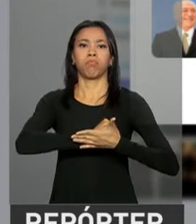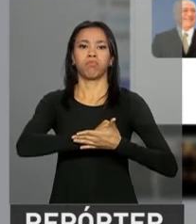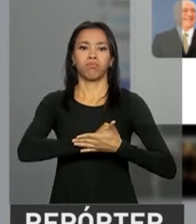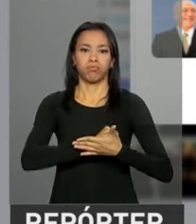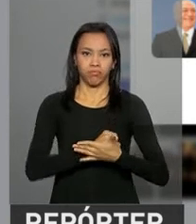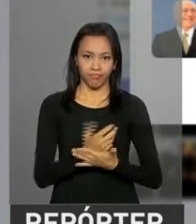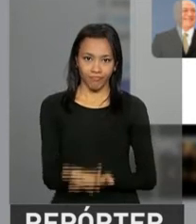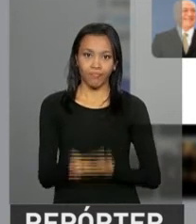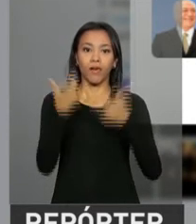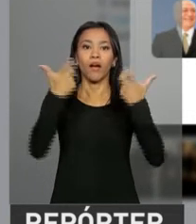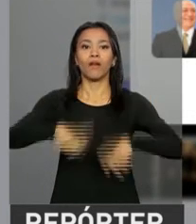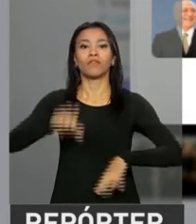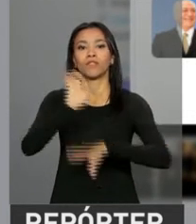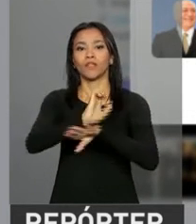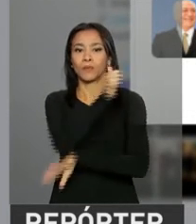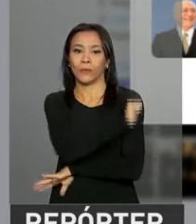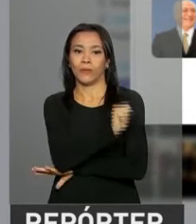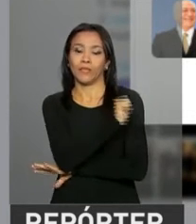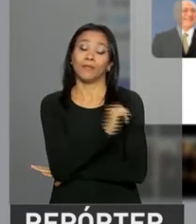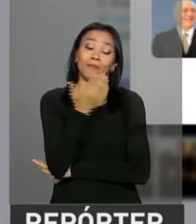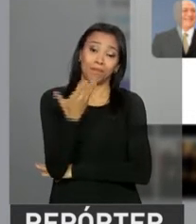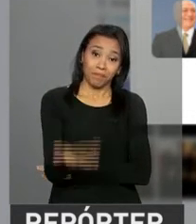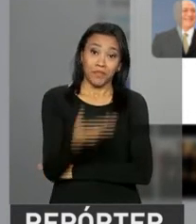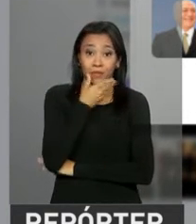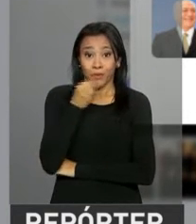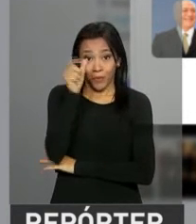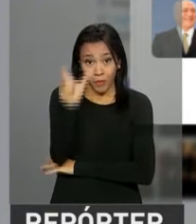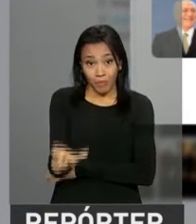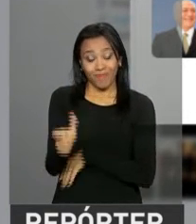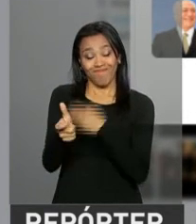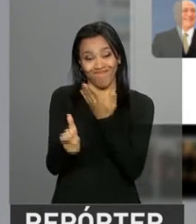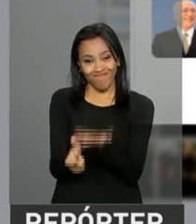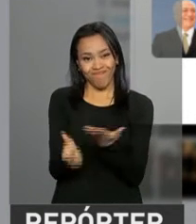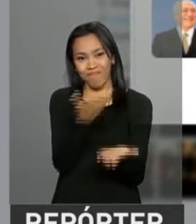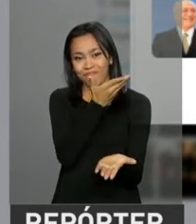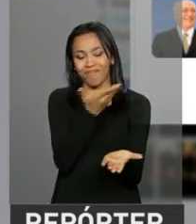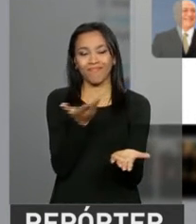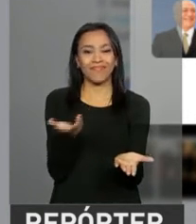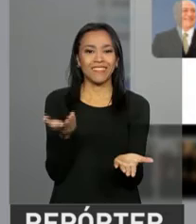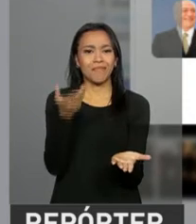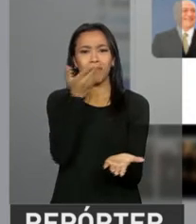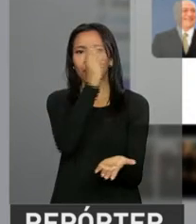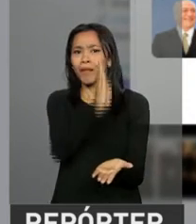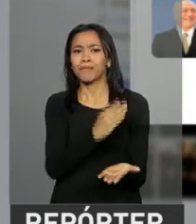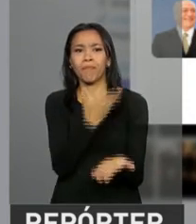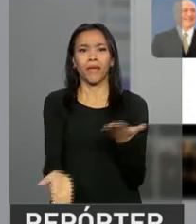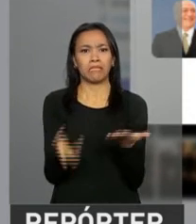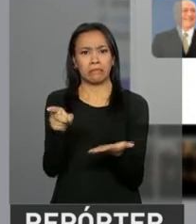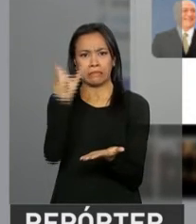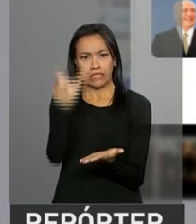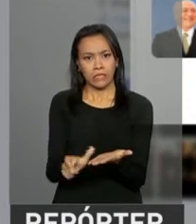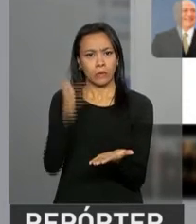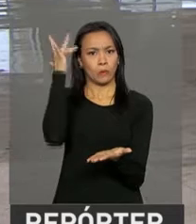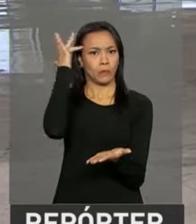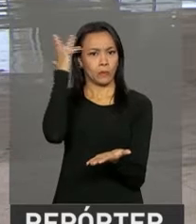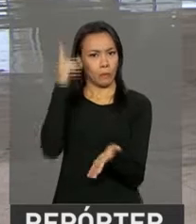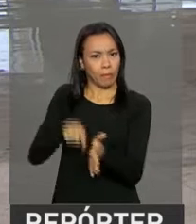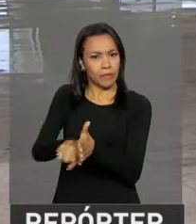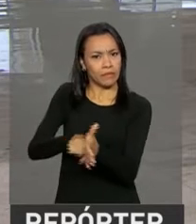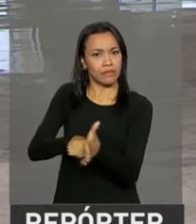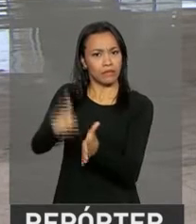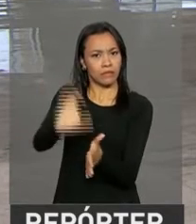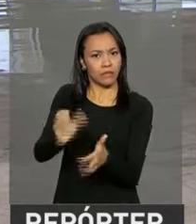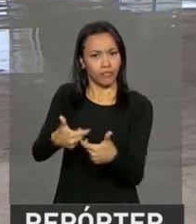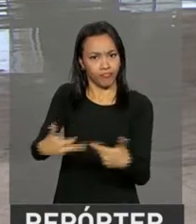para Michel Temer e Ivo Pitangui. O Brasil perde aí um dos mais renomados cientistas e intelectuais do